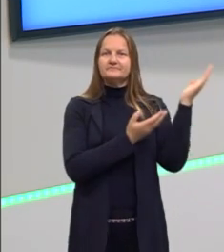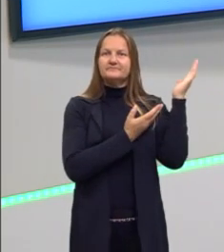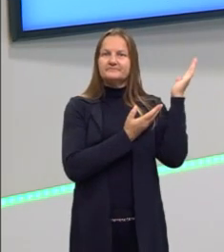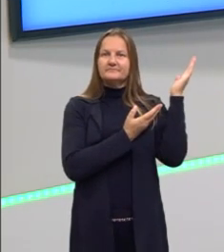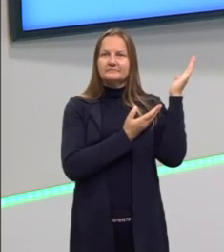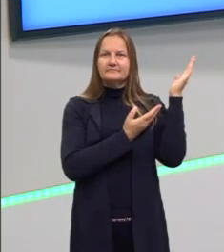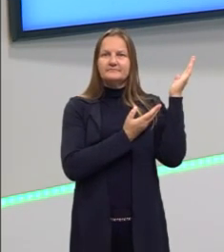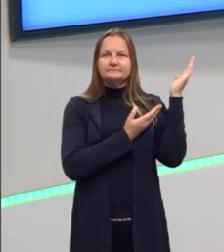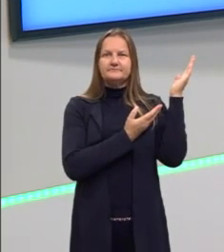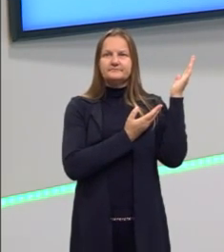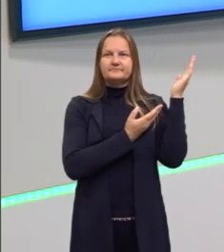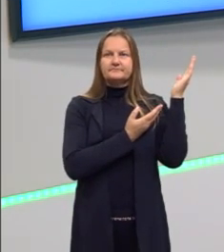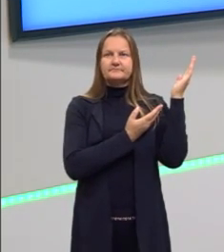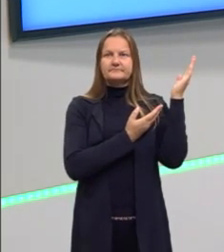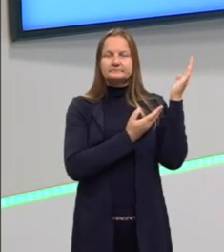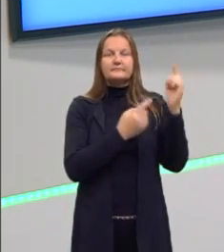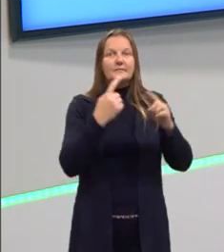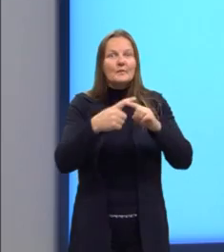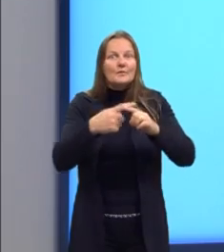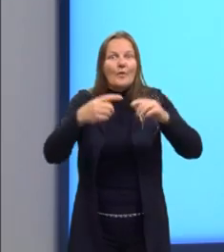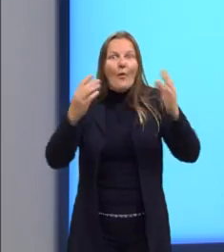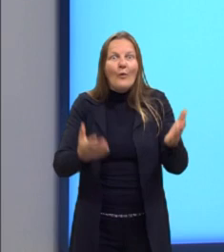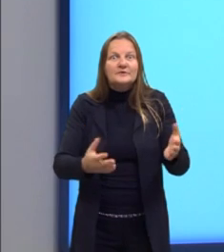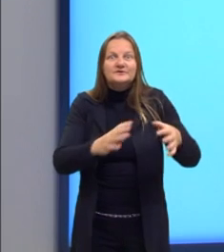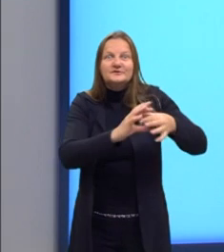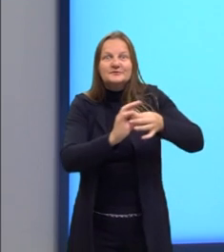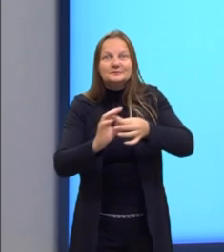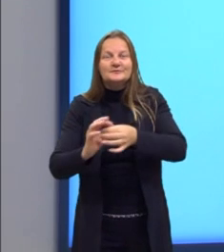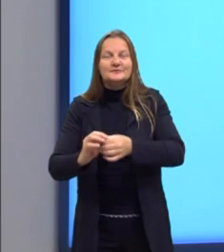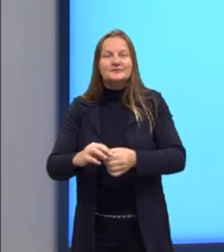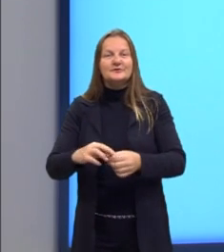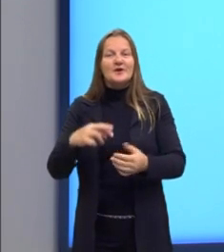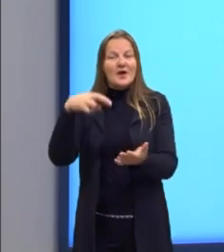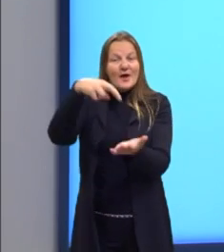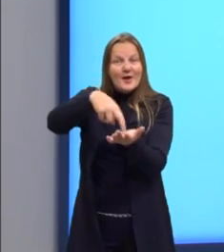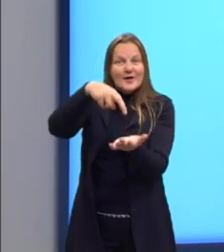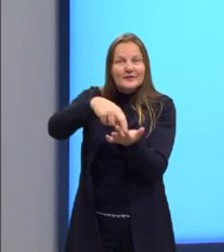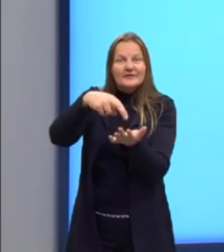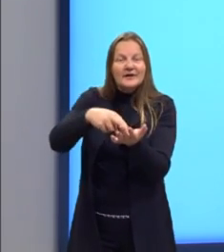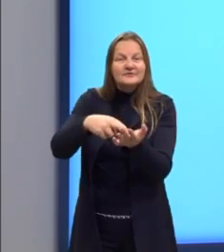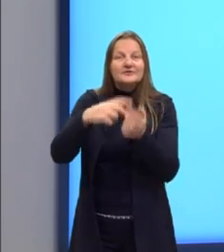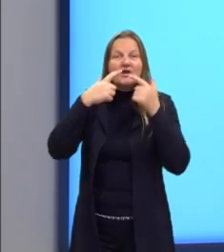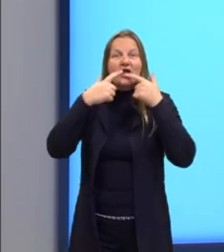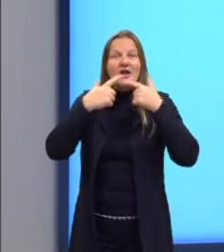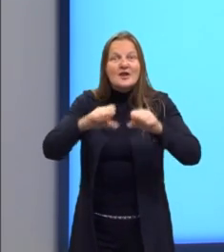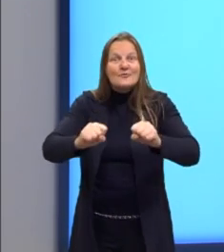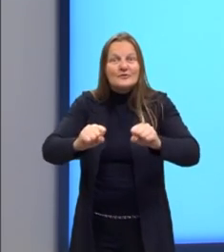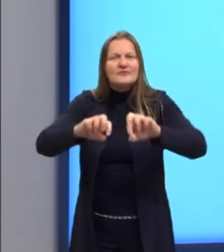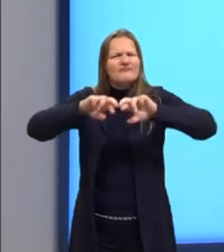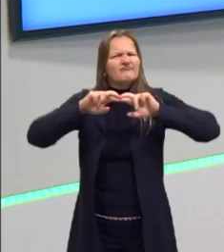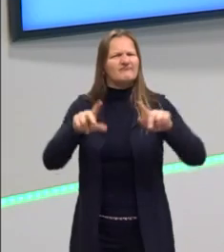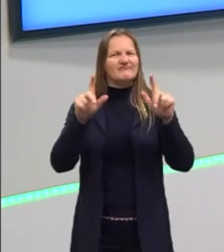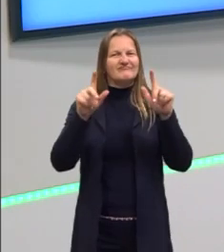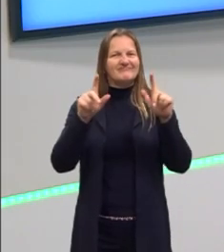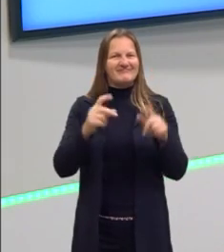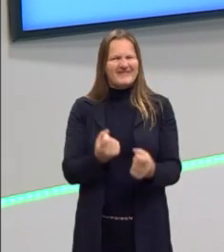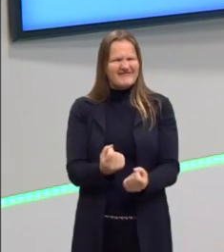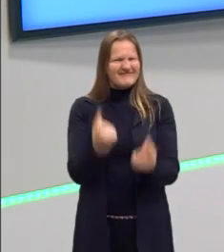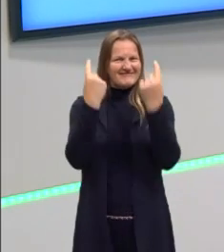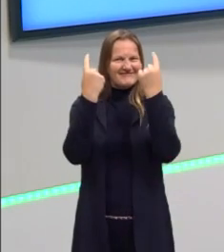Por quê? Porque hoje a gente vive uma nova realidade linguística. A gente vive uma realidade